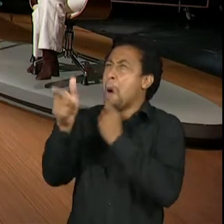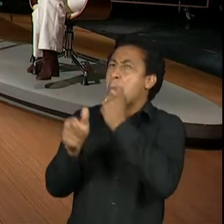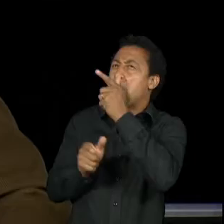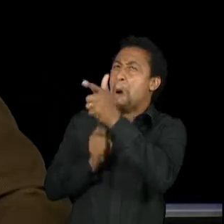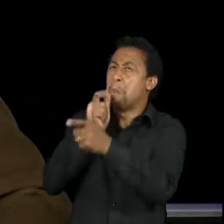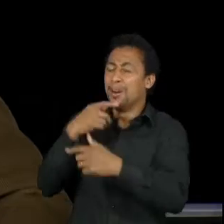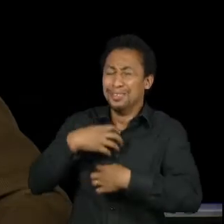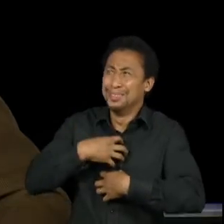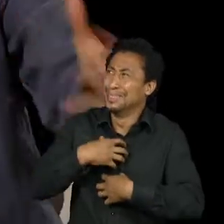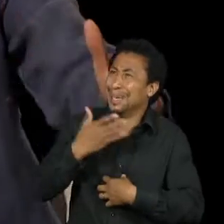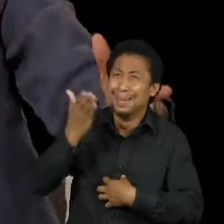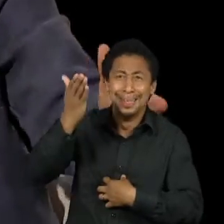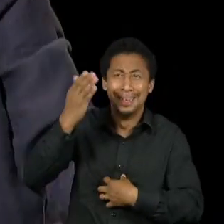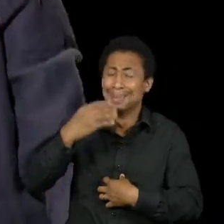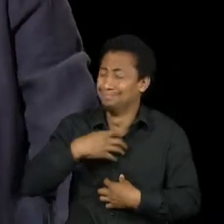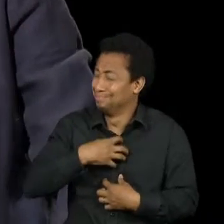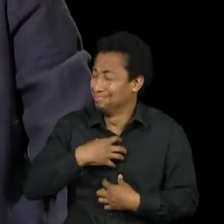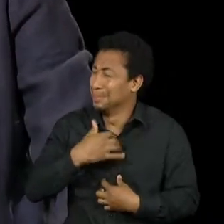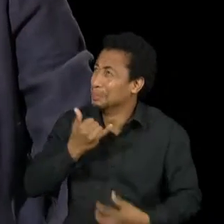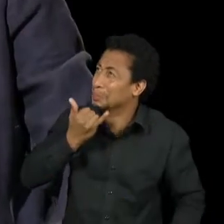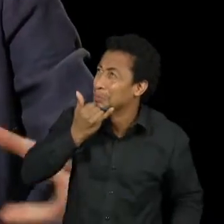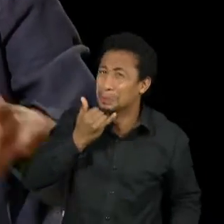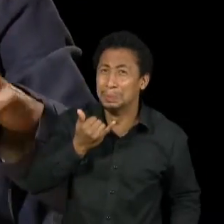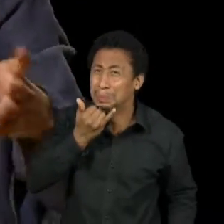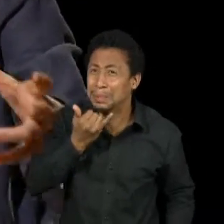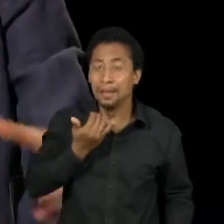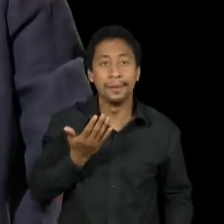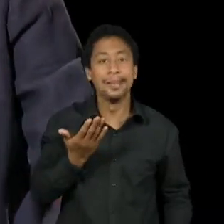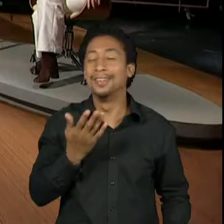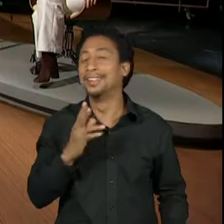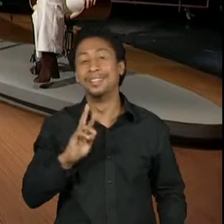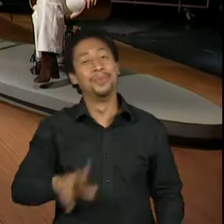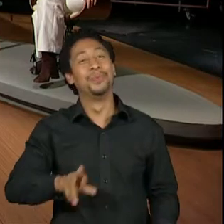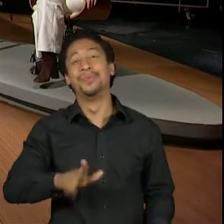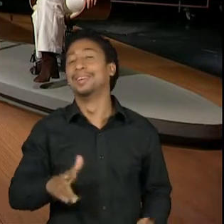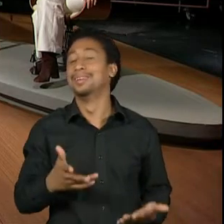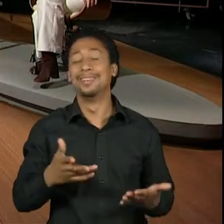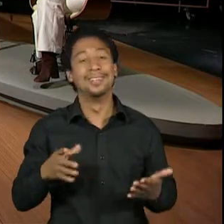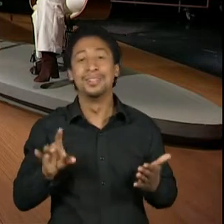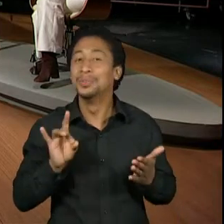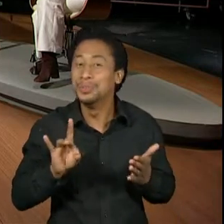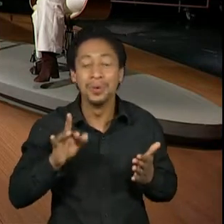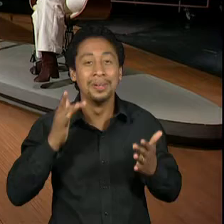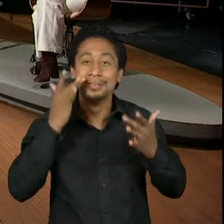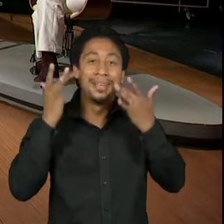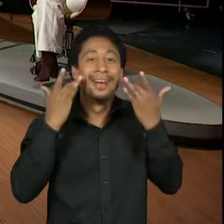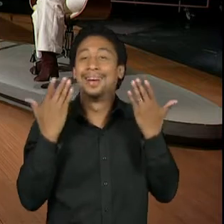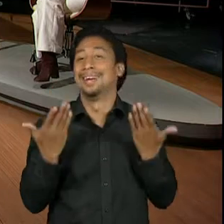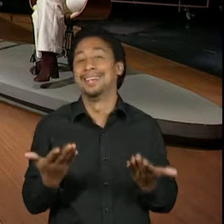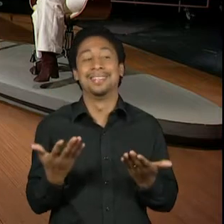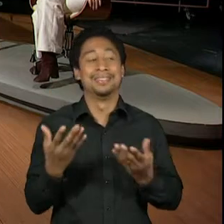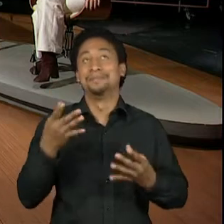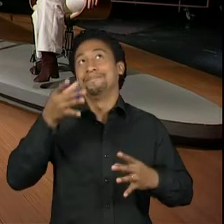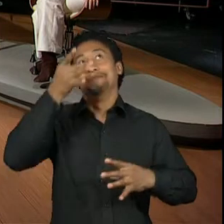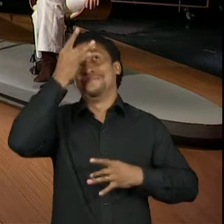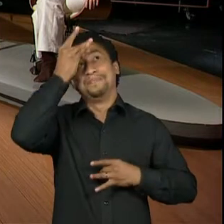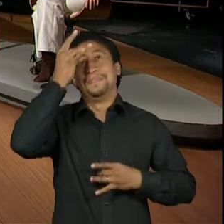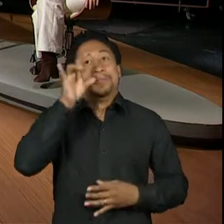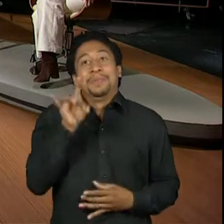Mas eu sabia que não estava. Mas, né? Então, era uma dualidade rica, mas difícil.